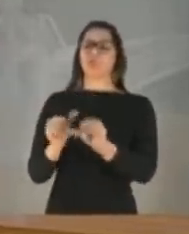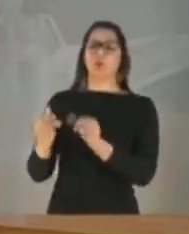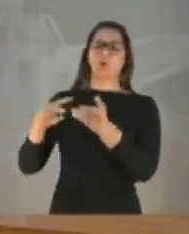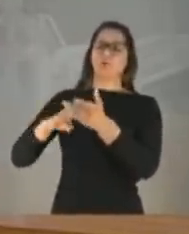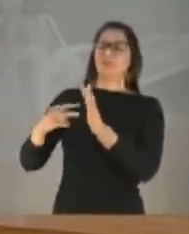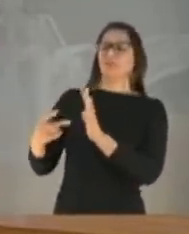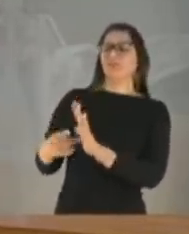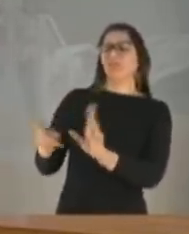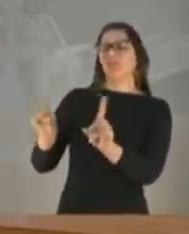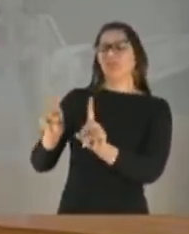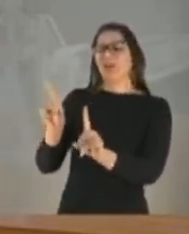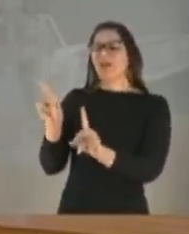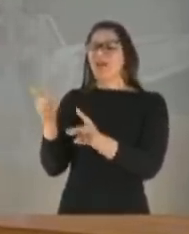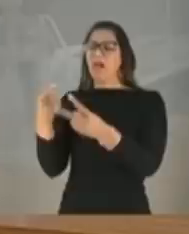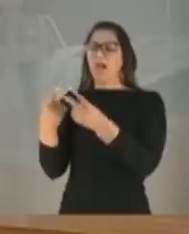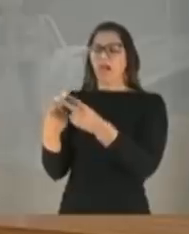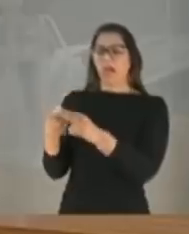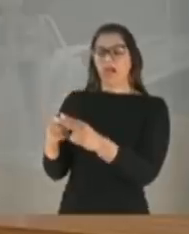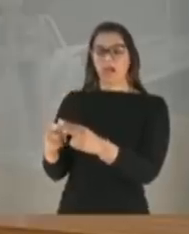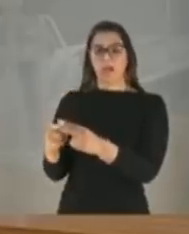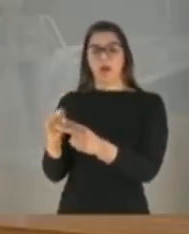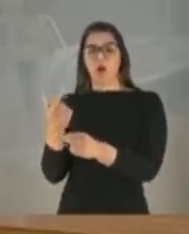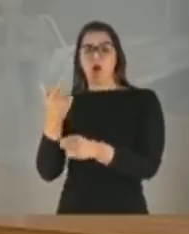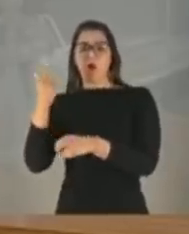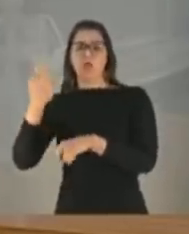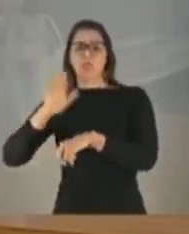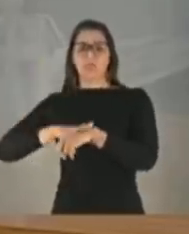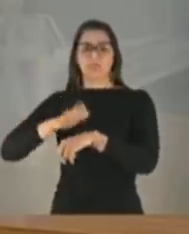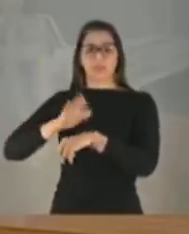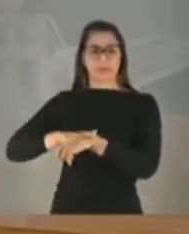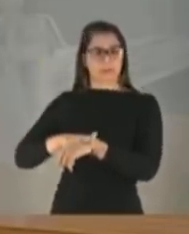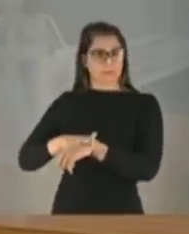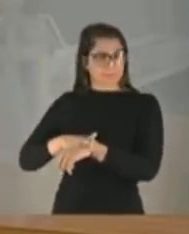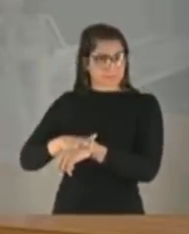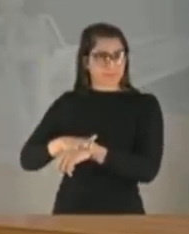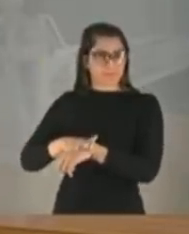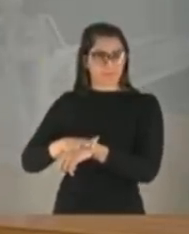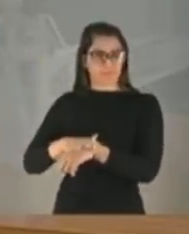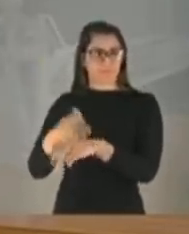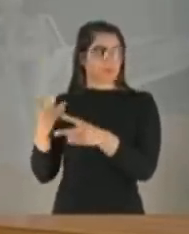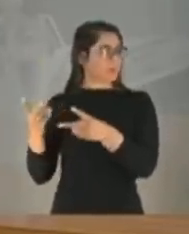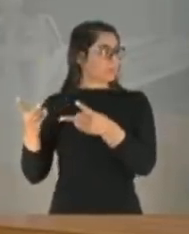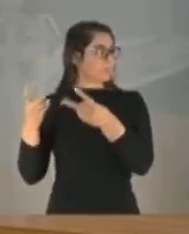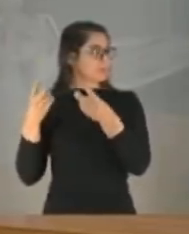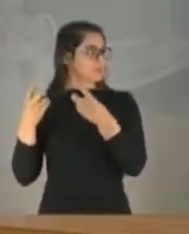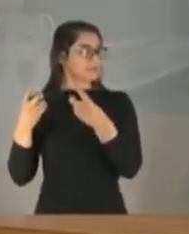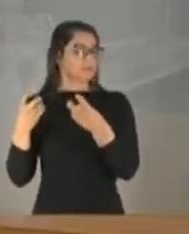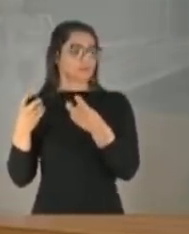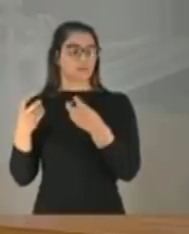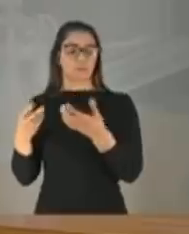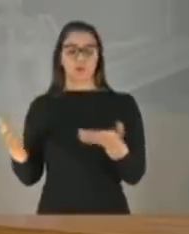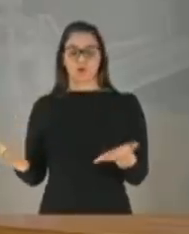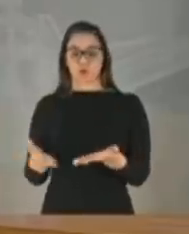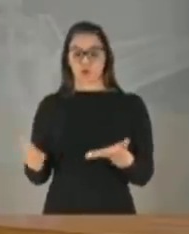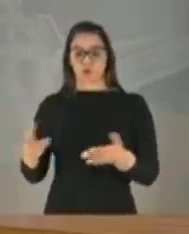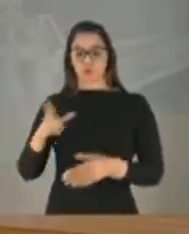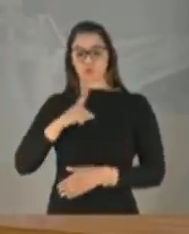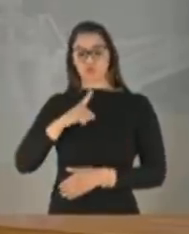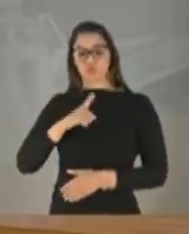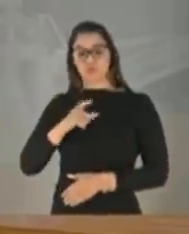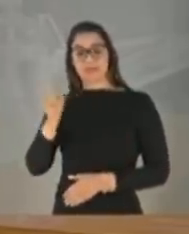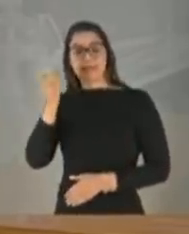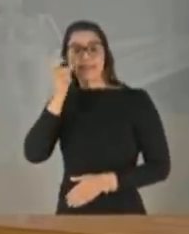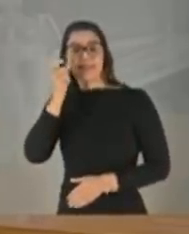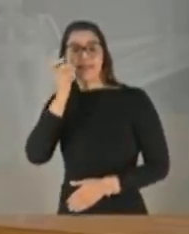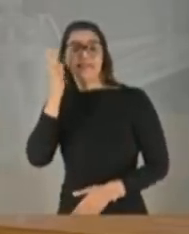dizer. Era em outro tempo. Vejo que hoje há um grande interesse em se